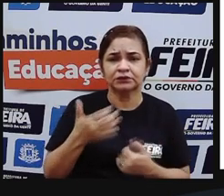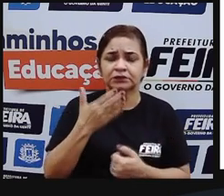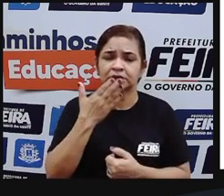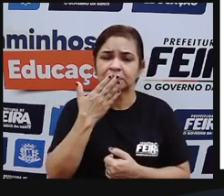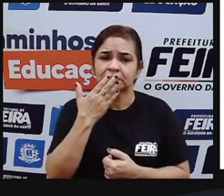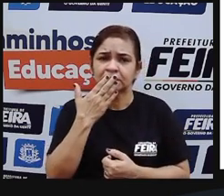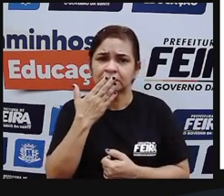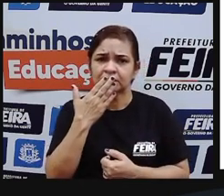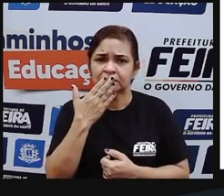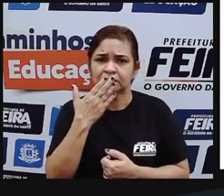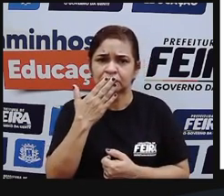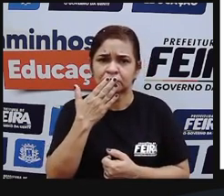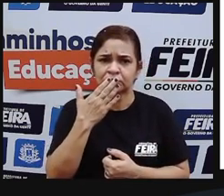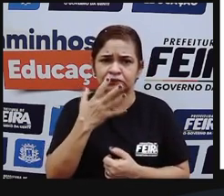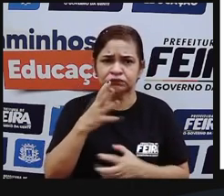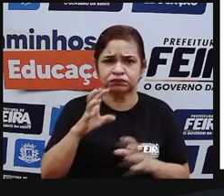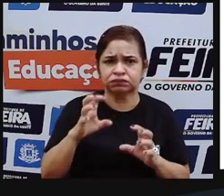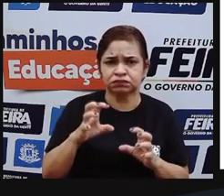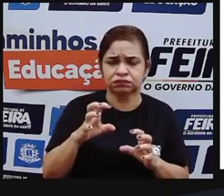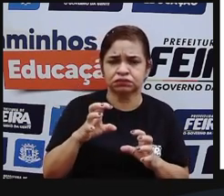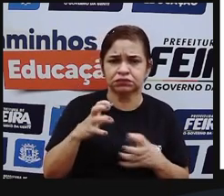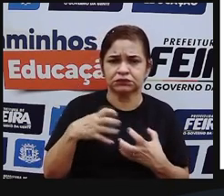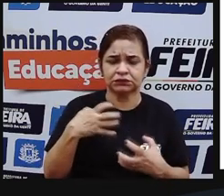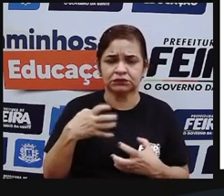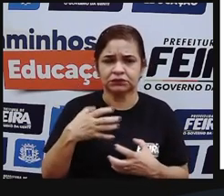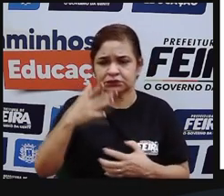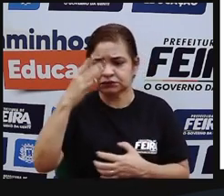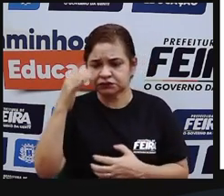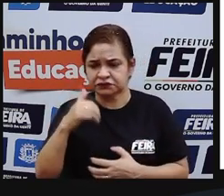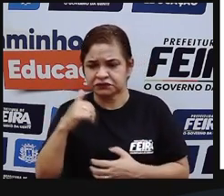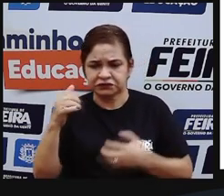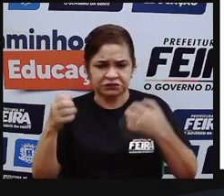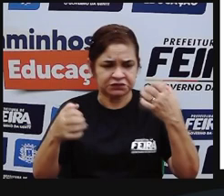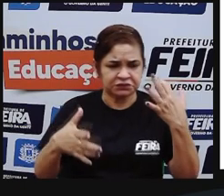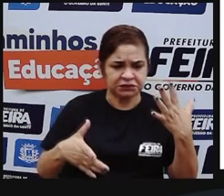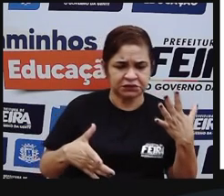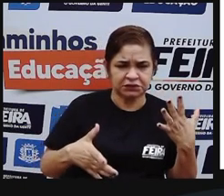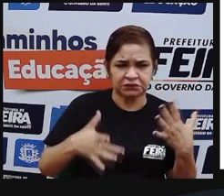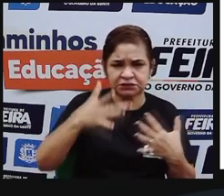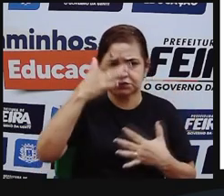selvagens, como alguns disseram ao longo da história?